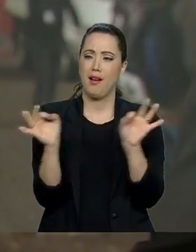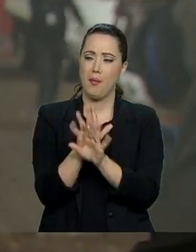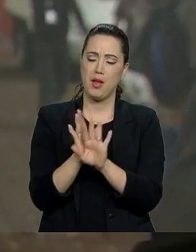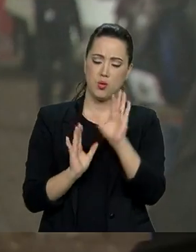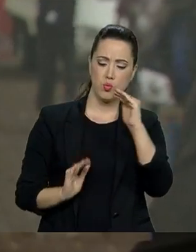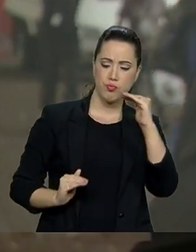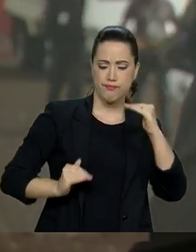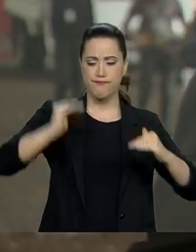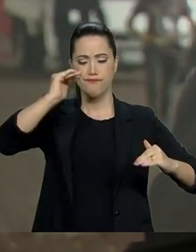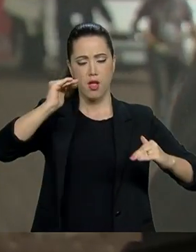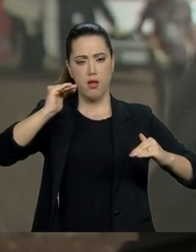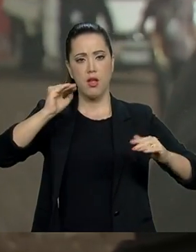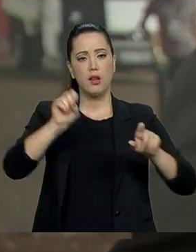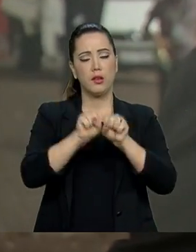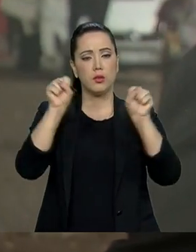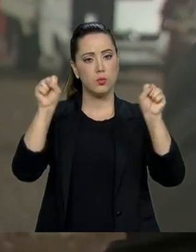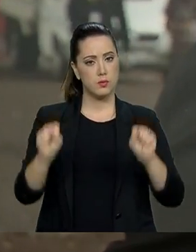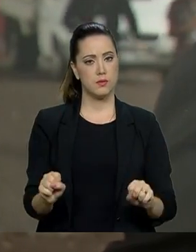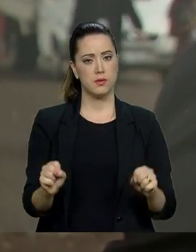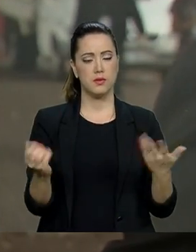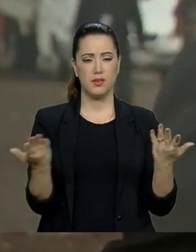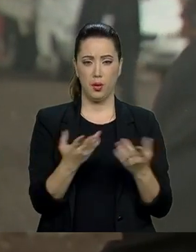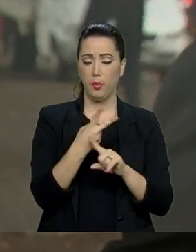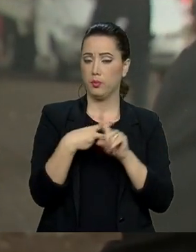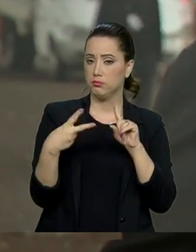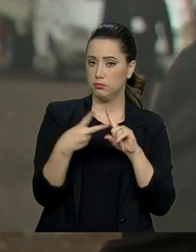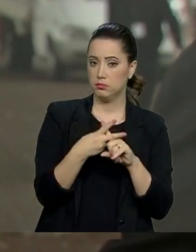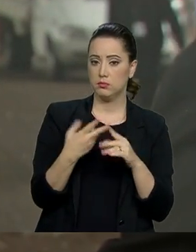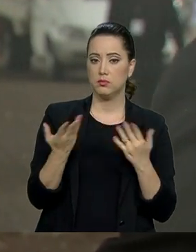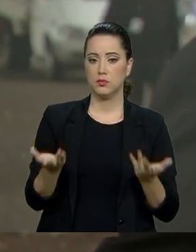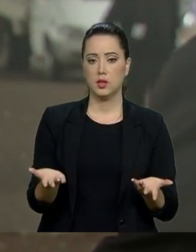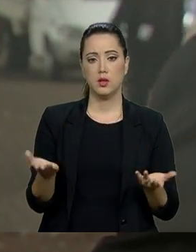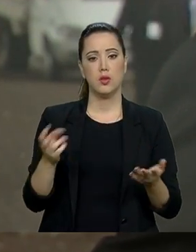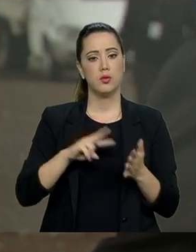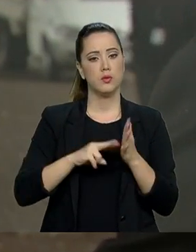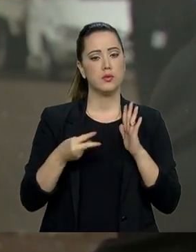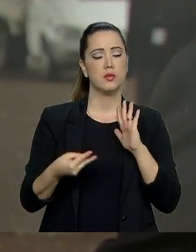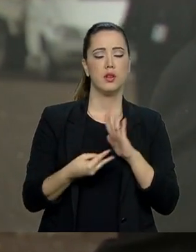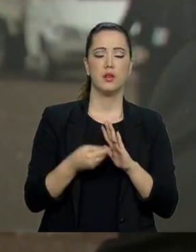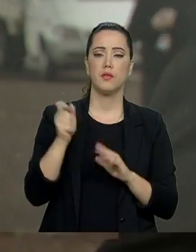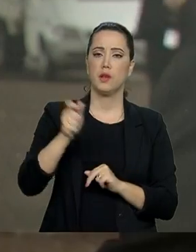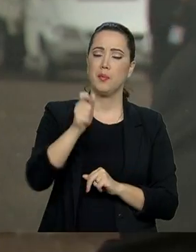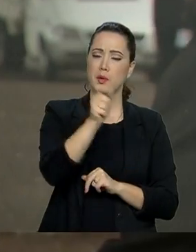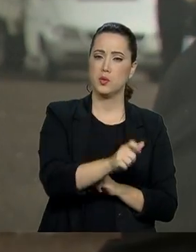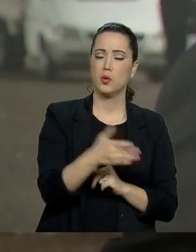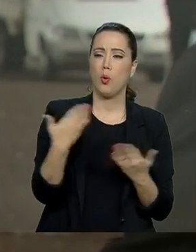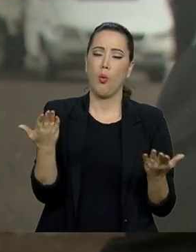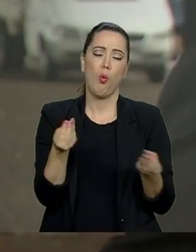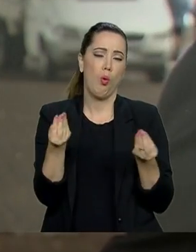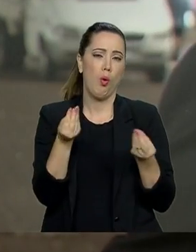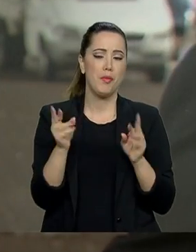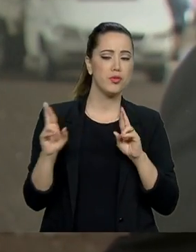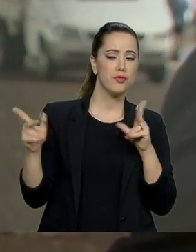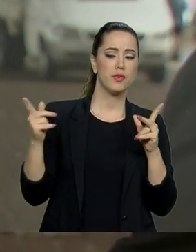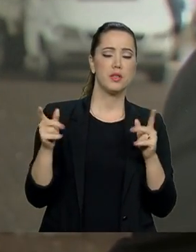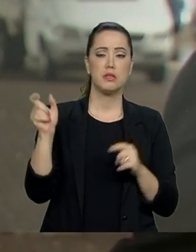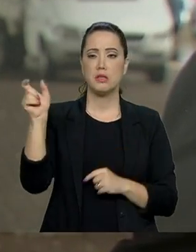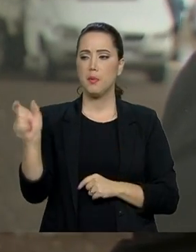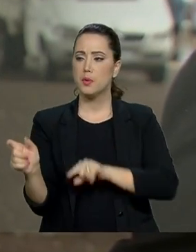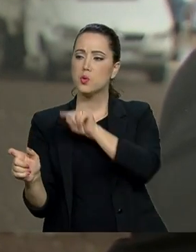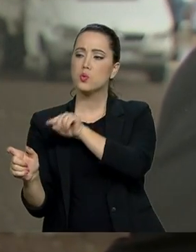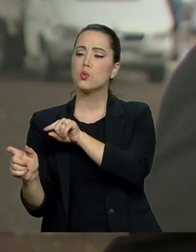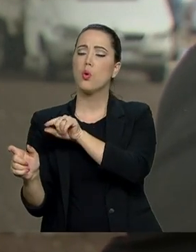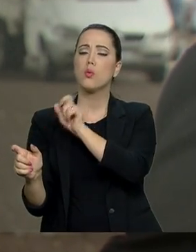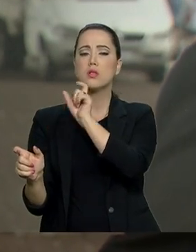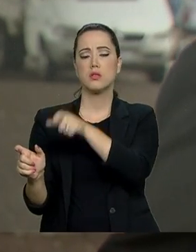desigualdades do sistema previdenciário brasileiro, ou seja, qual será a diferença entre